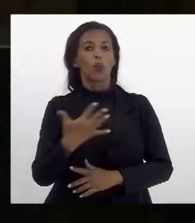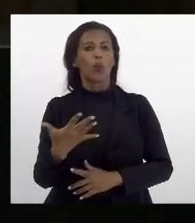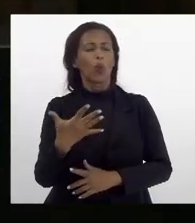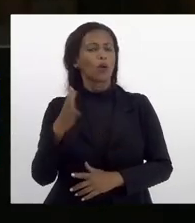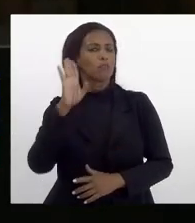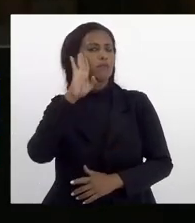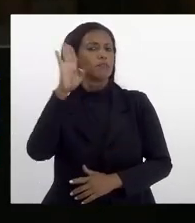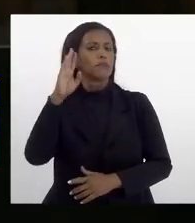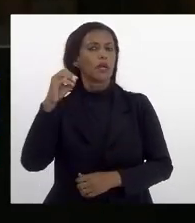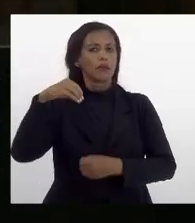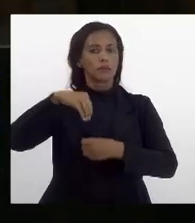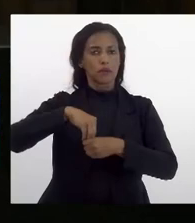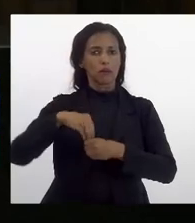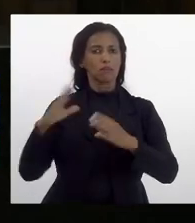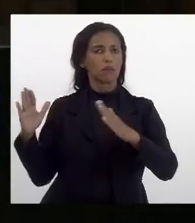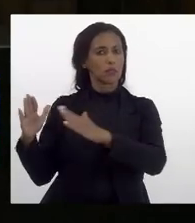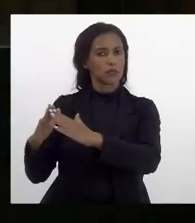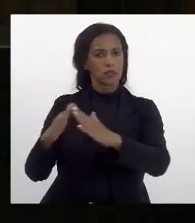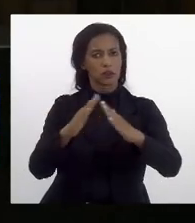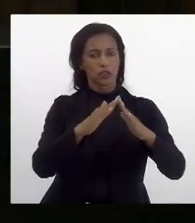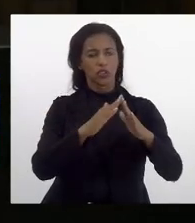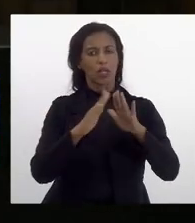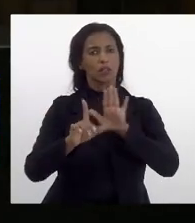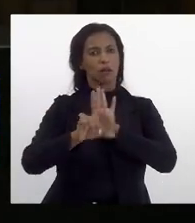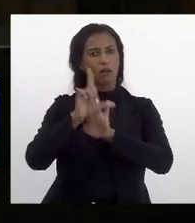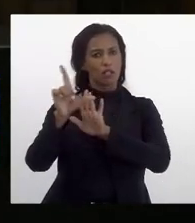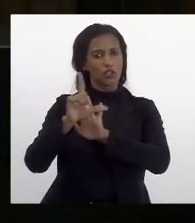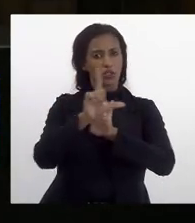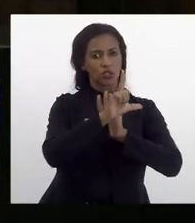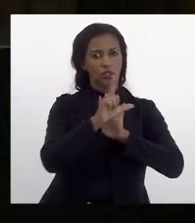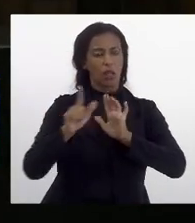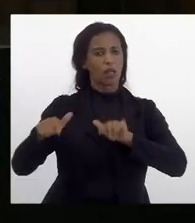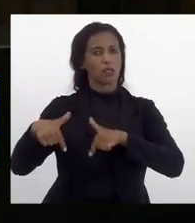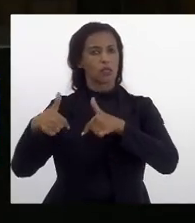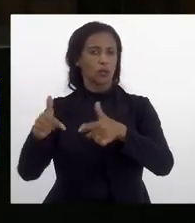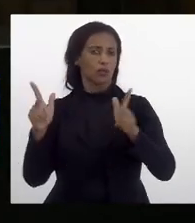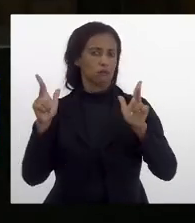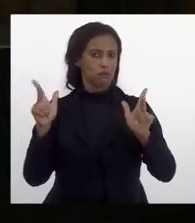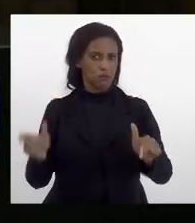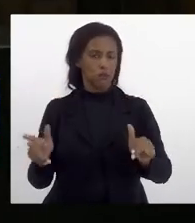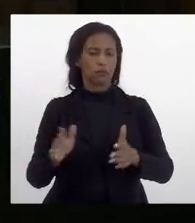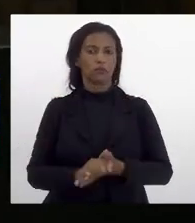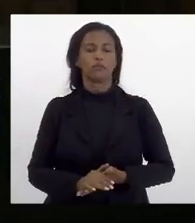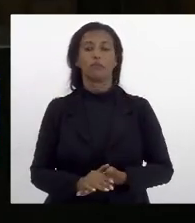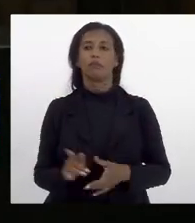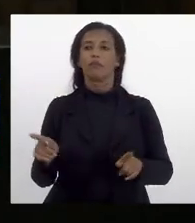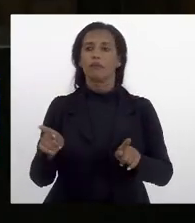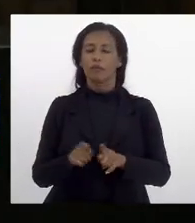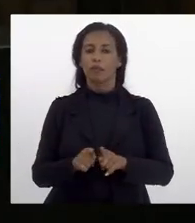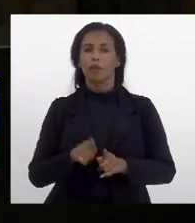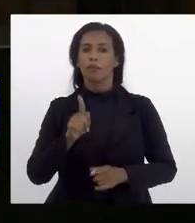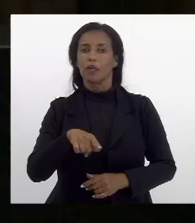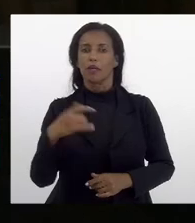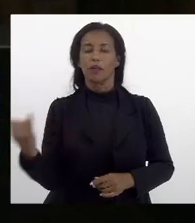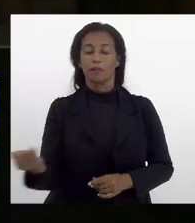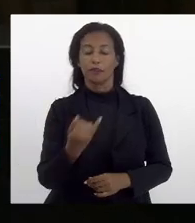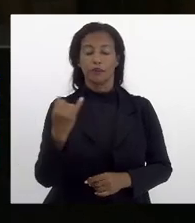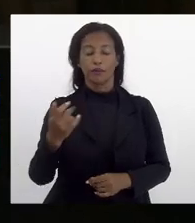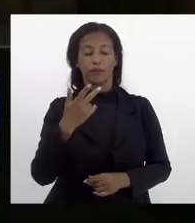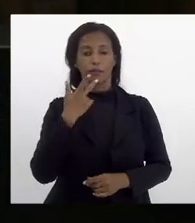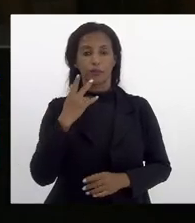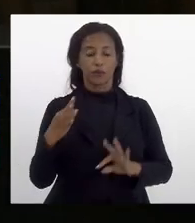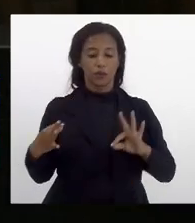central dentro dessas casas legislativas ações como essa acho também e é importante dizer